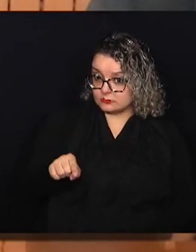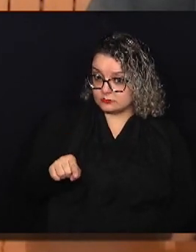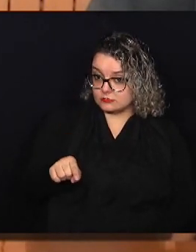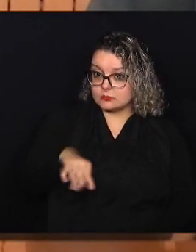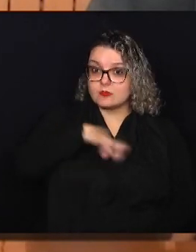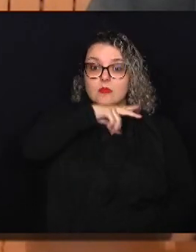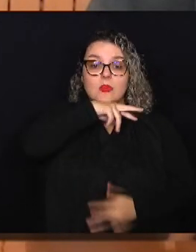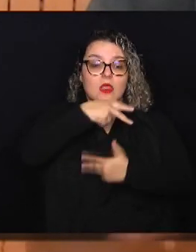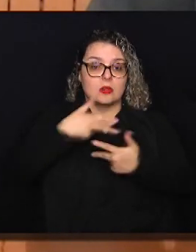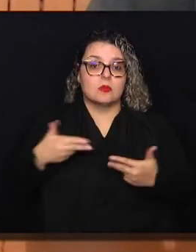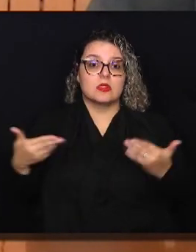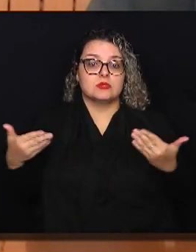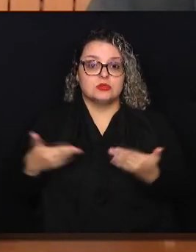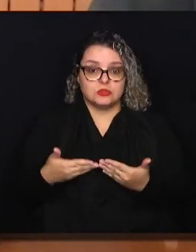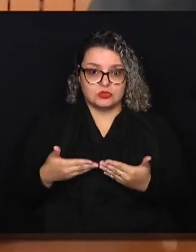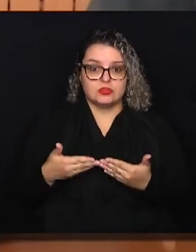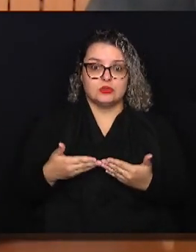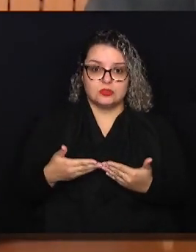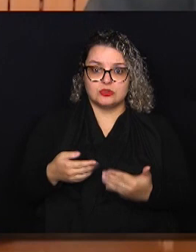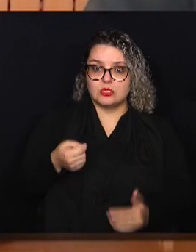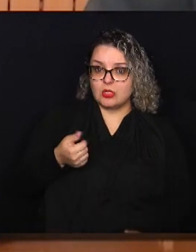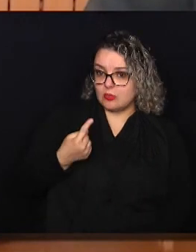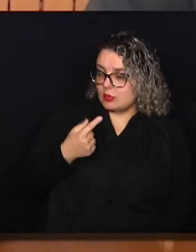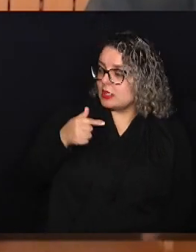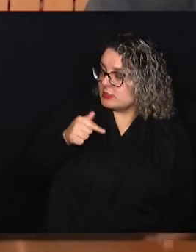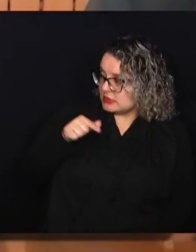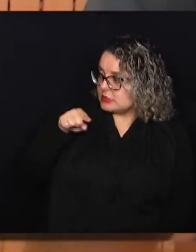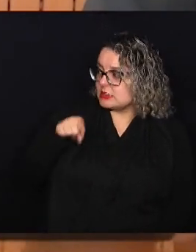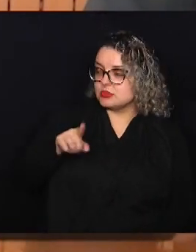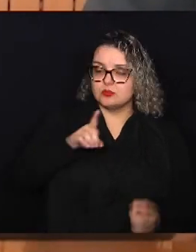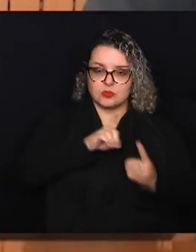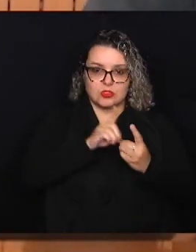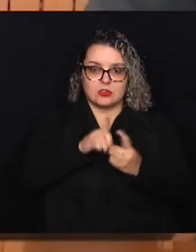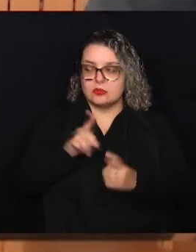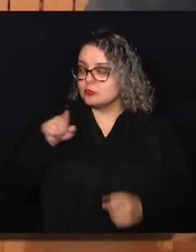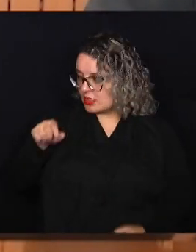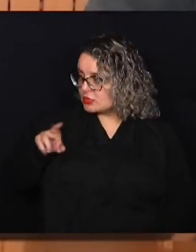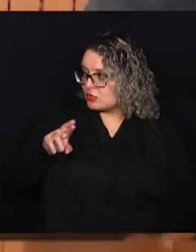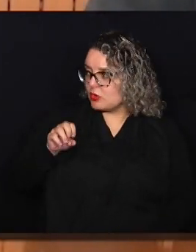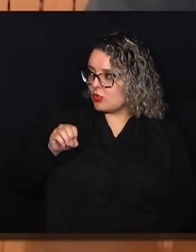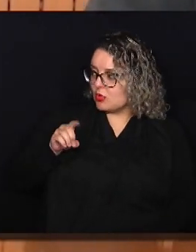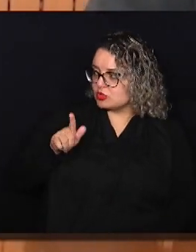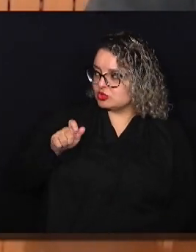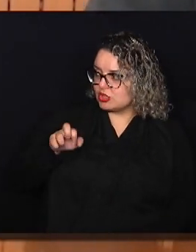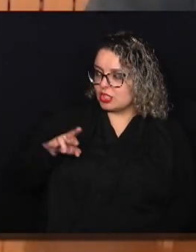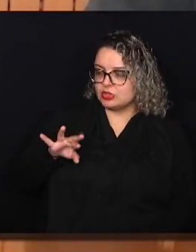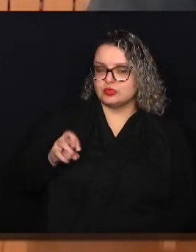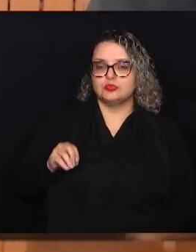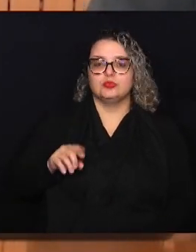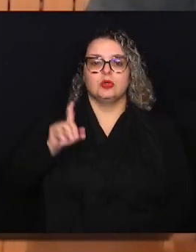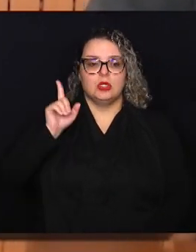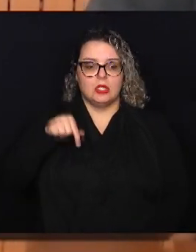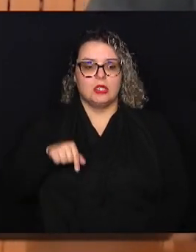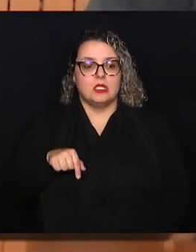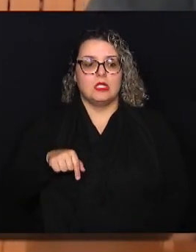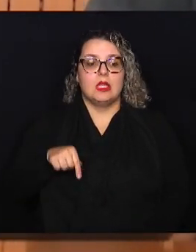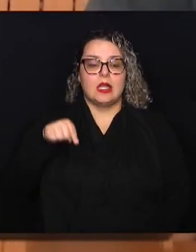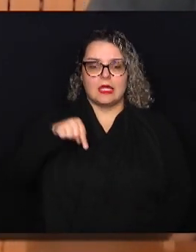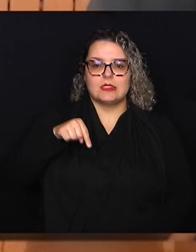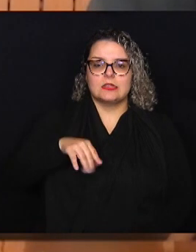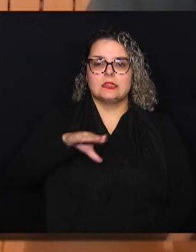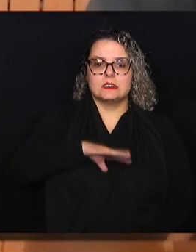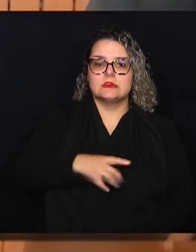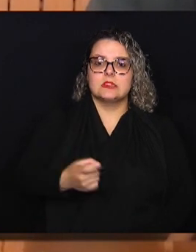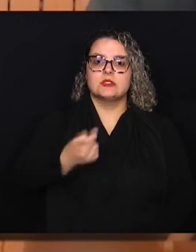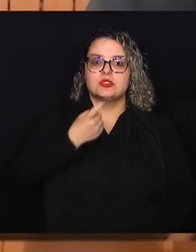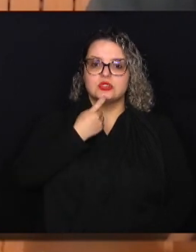e hoje chega a quase 17 mil atendimentos. Não é isso, Rogério? Já foram atendimentos aqui no município de Campinas, onde